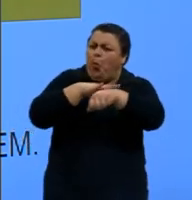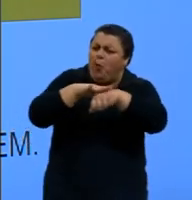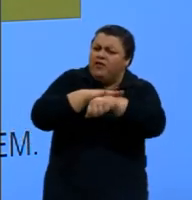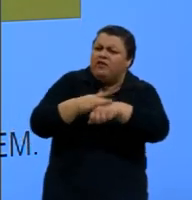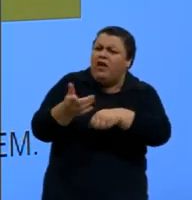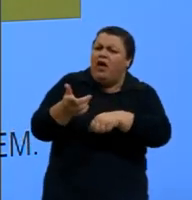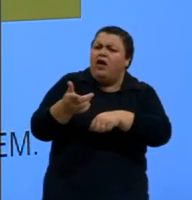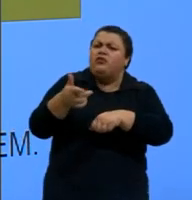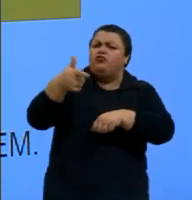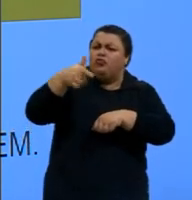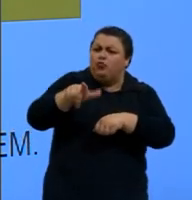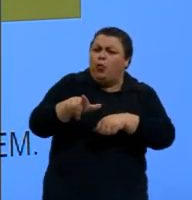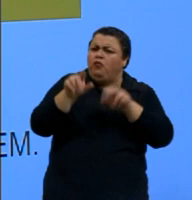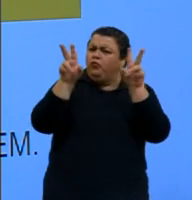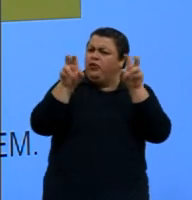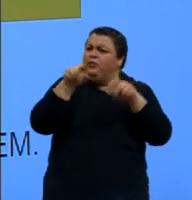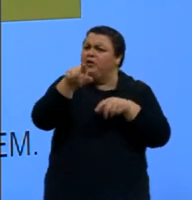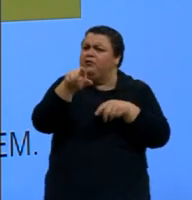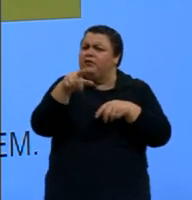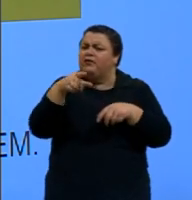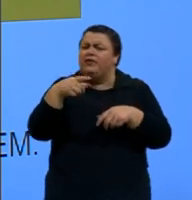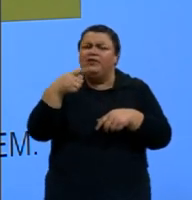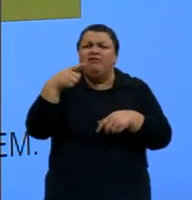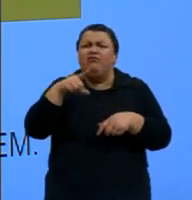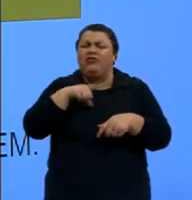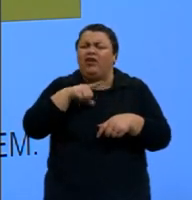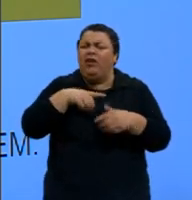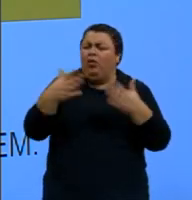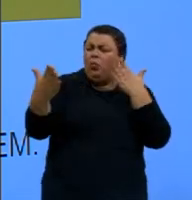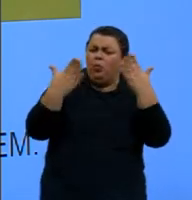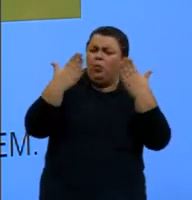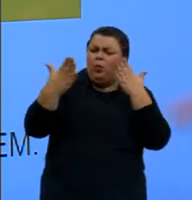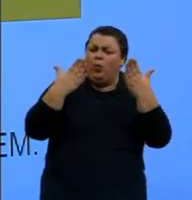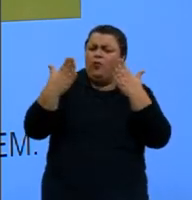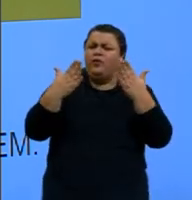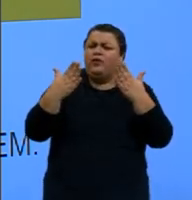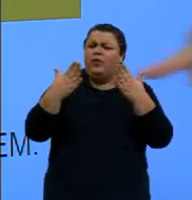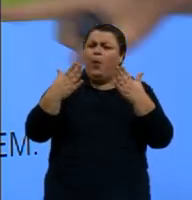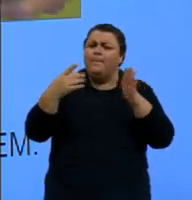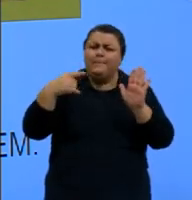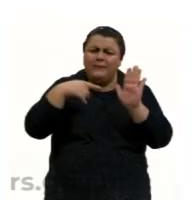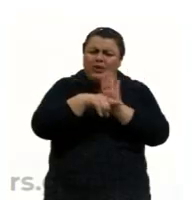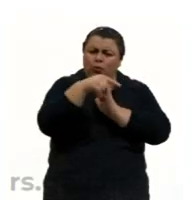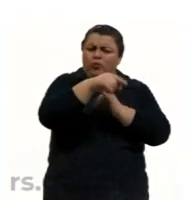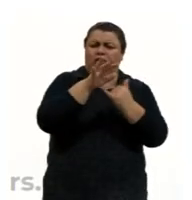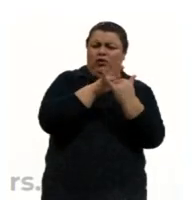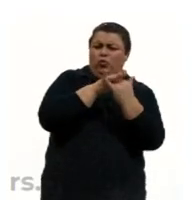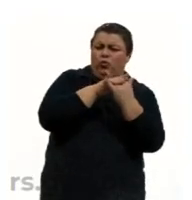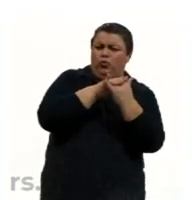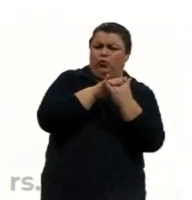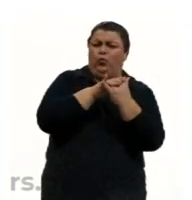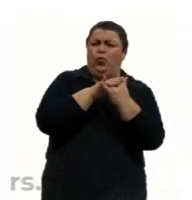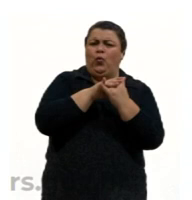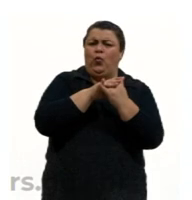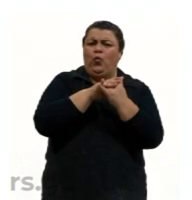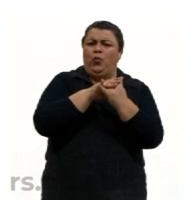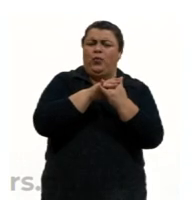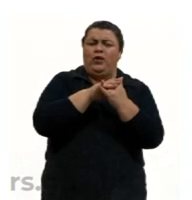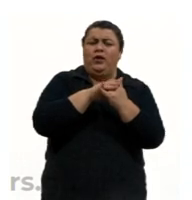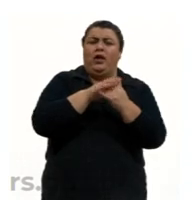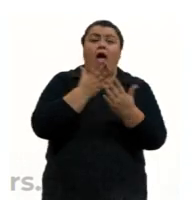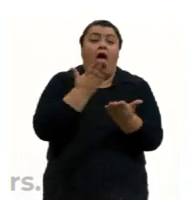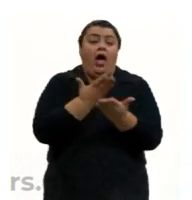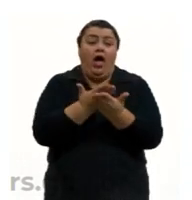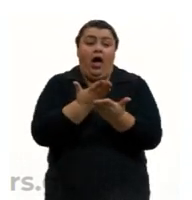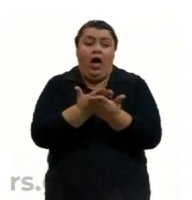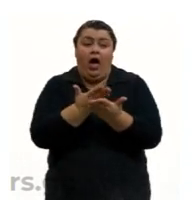aquele tema que você ficou com alguma dúvida, sem problema nenhum. as nossas aulas também serão, nós temos esse